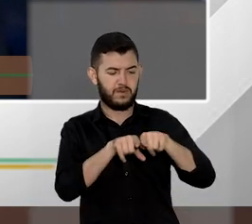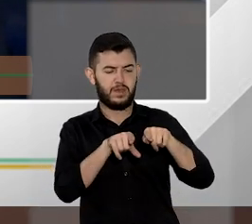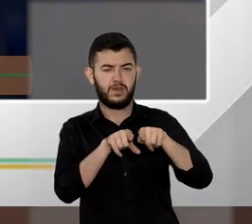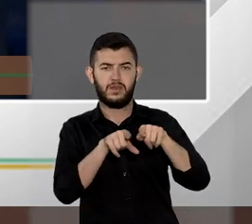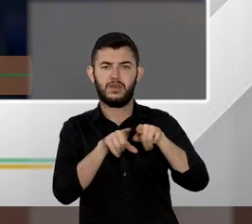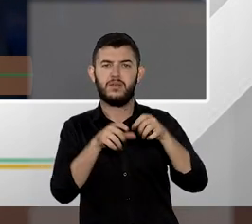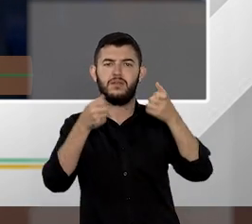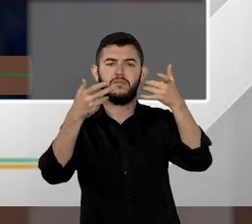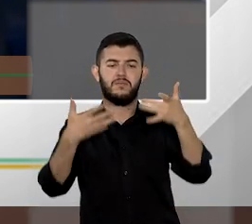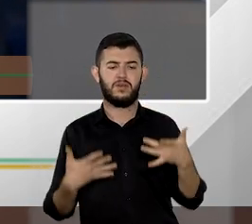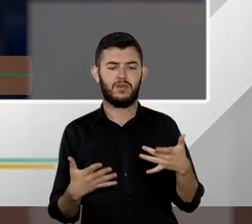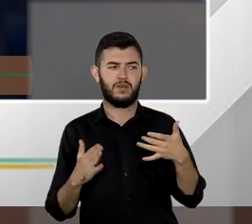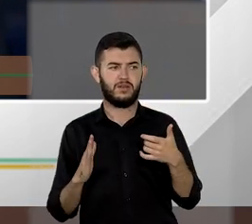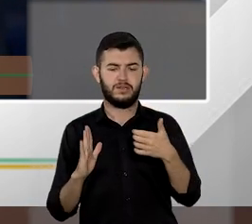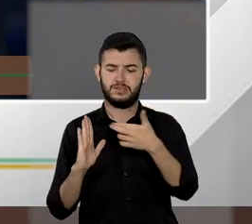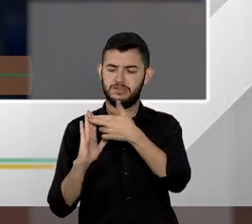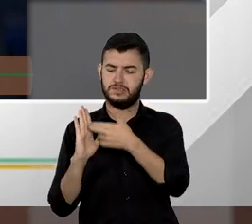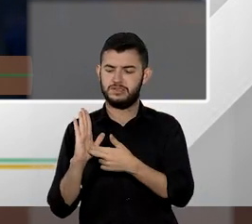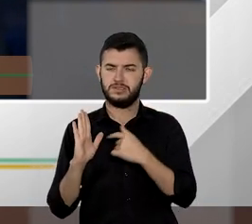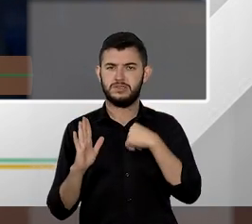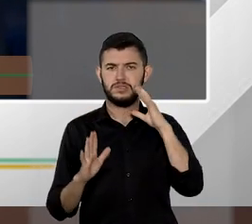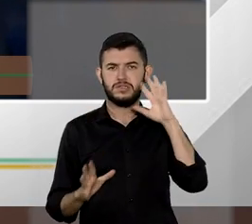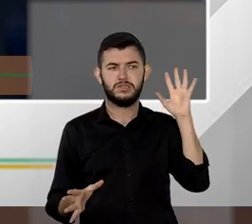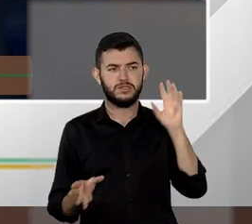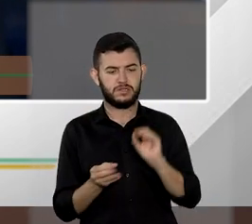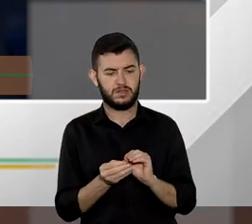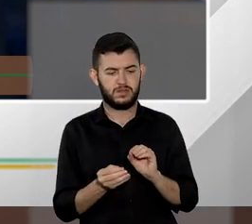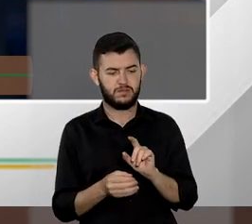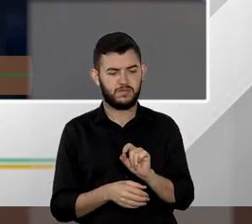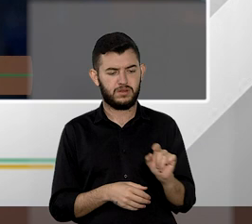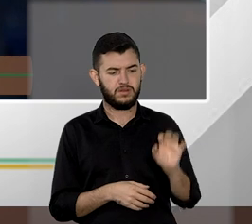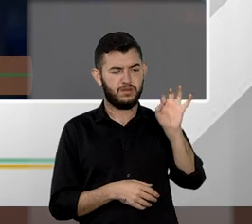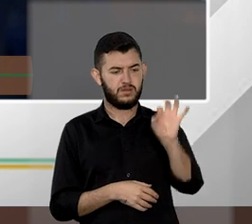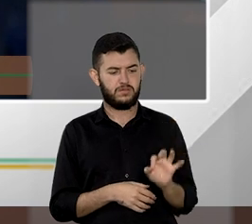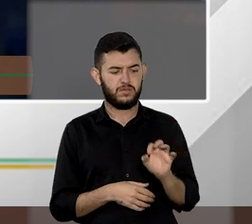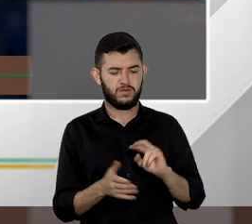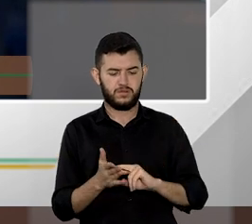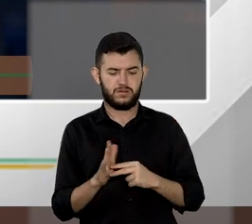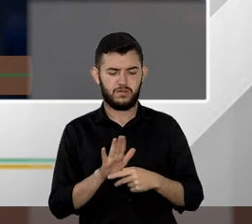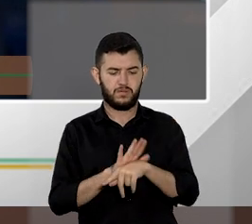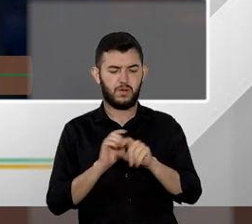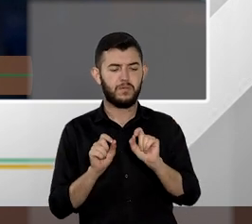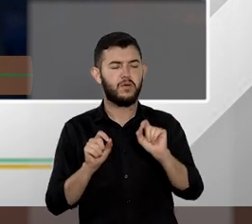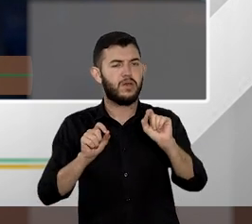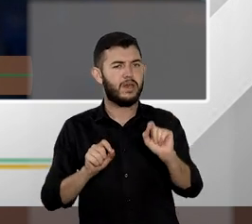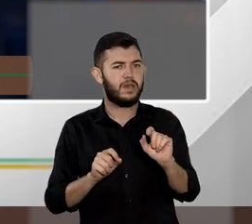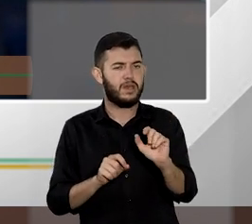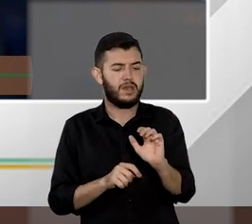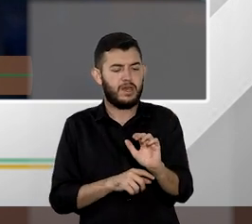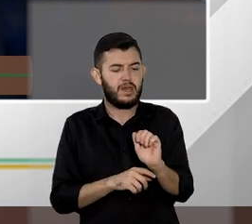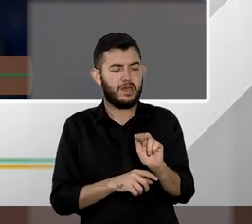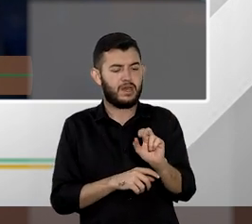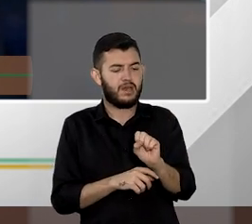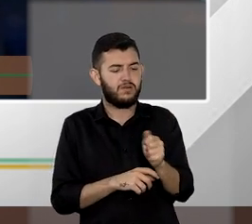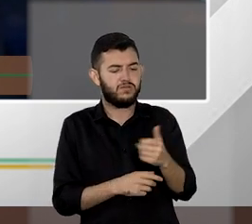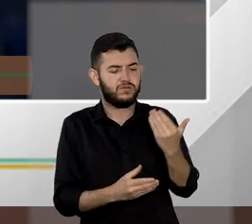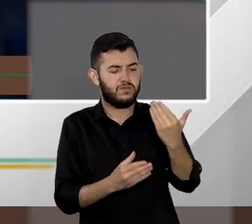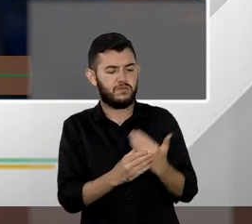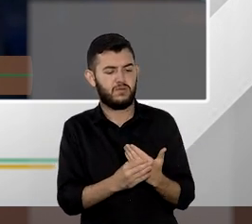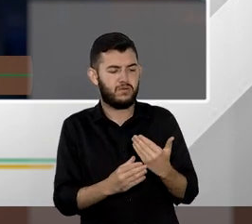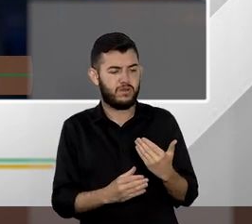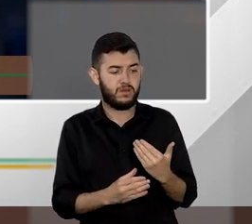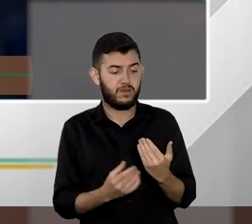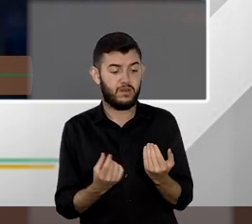da presunção absoluta das causas de valor superior a 500 salários mínimos